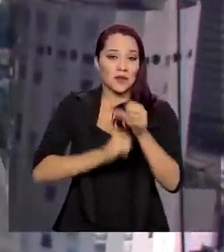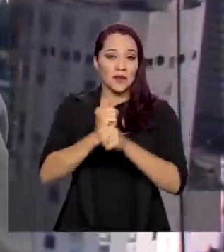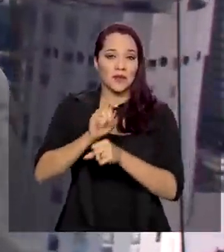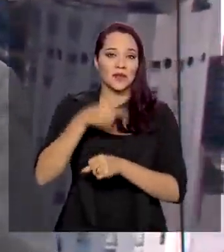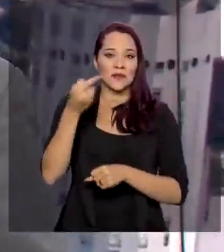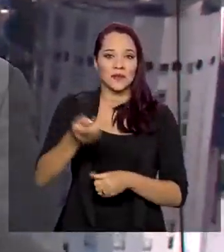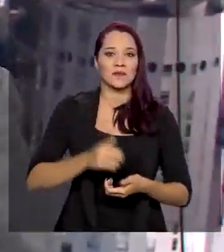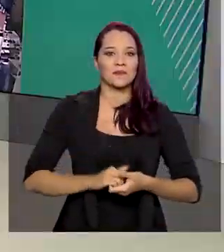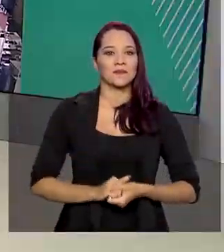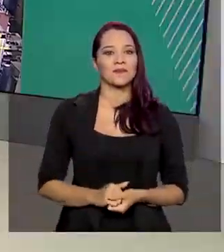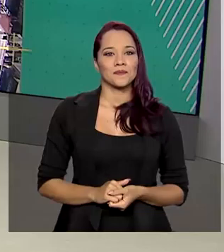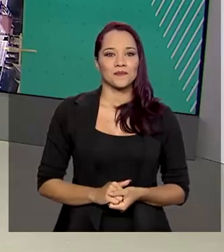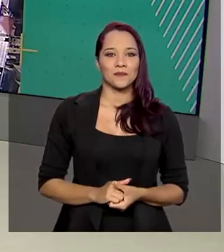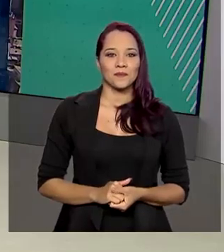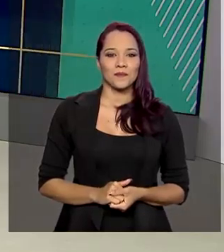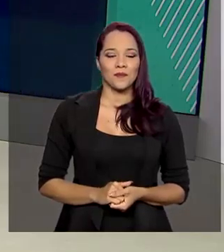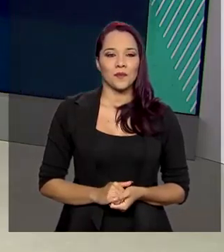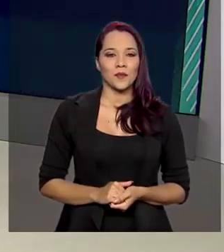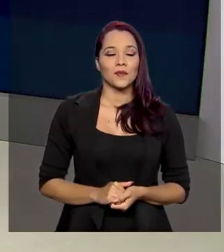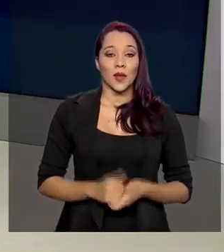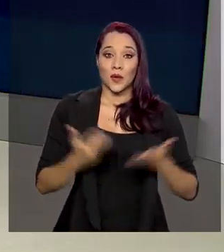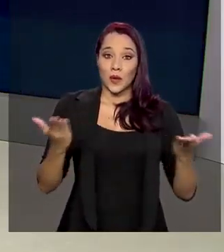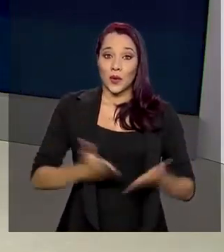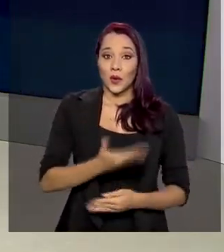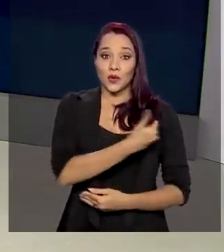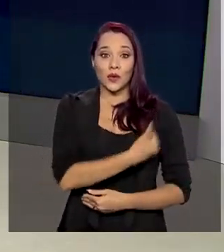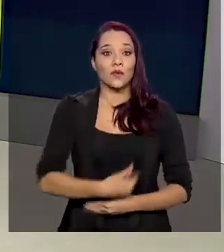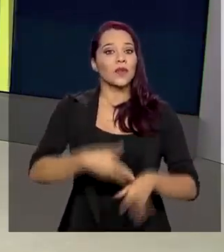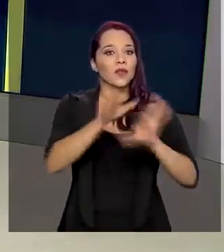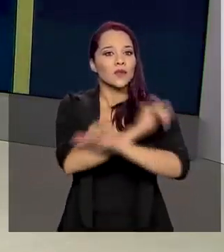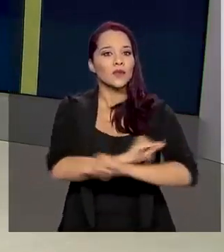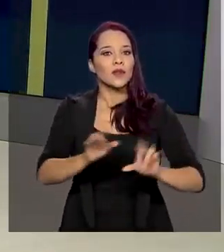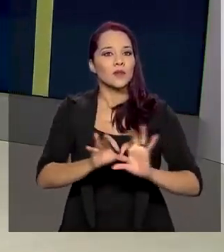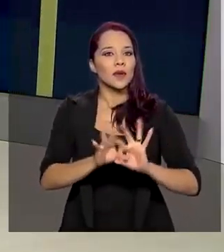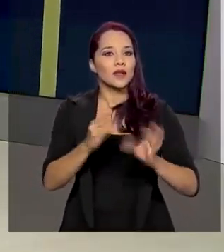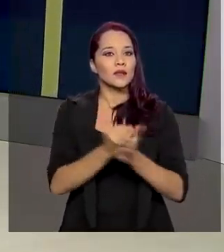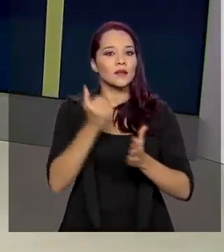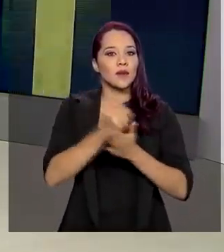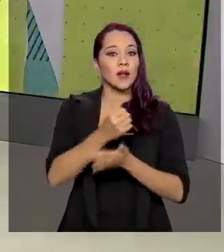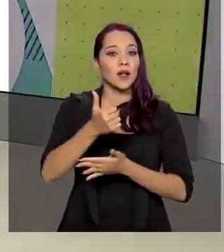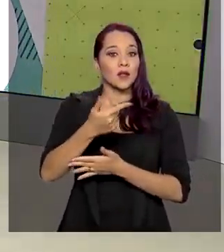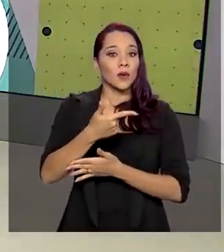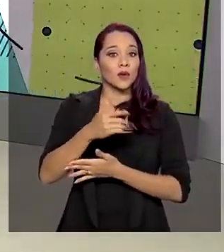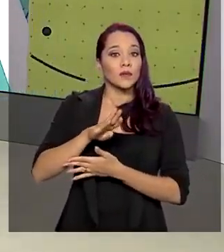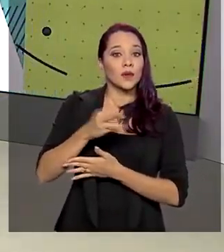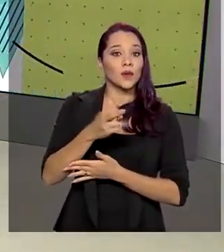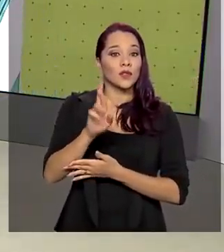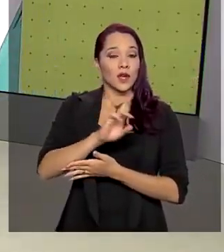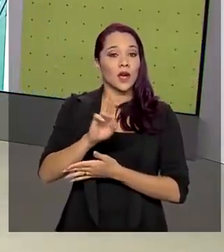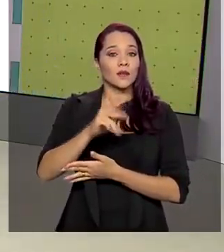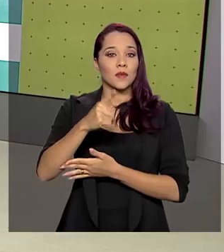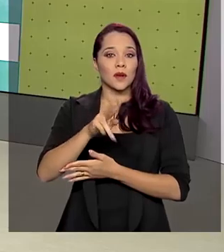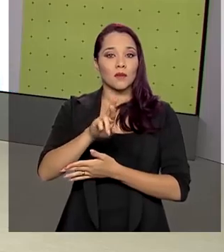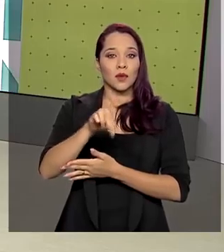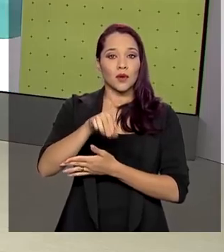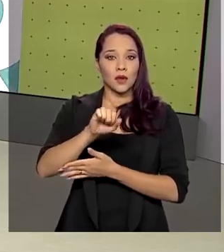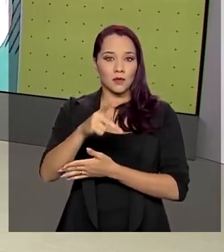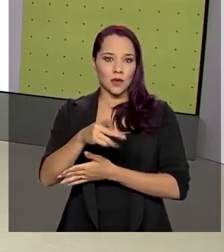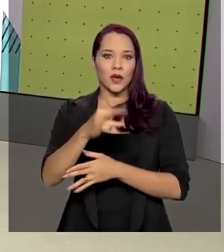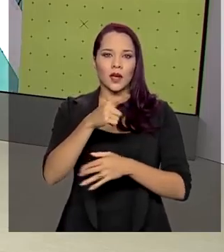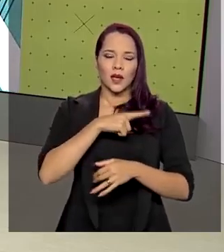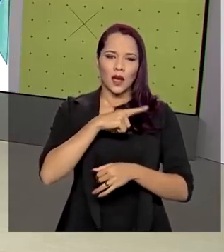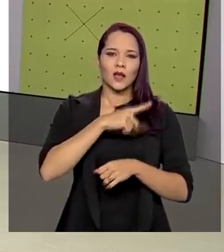no ano que vem. E hoje o governo anunciou a liberação de mais R 12 bilhões para o Pronamp, linha de